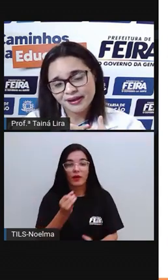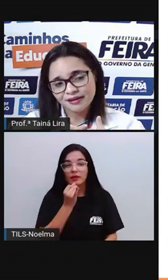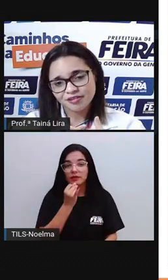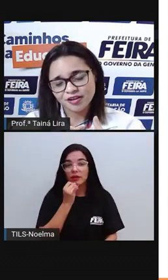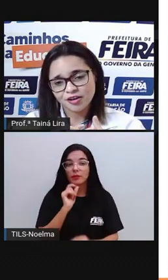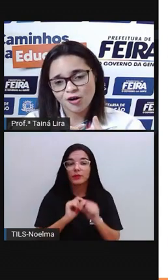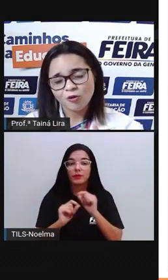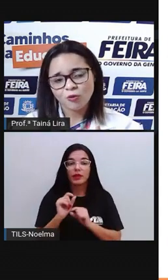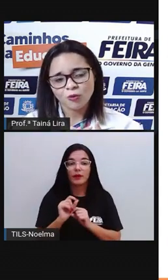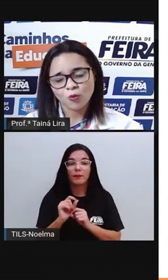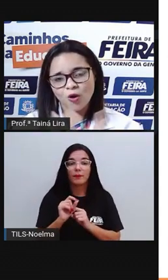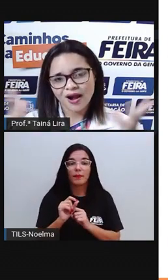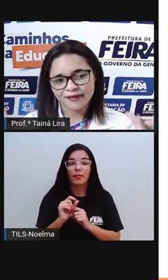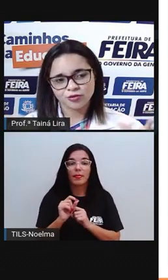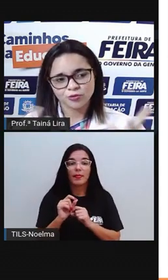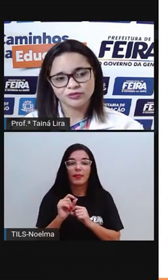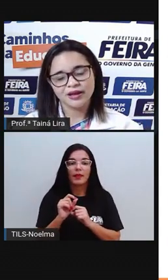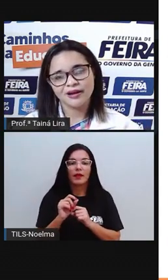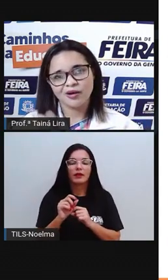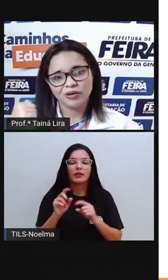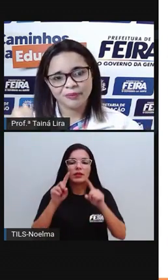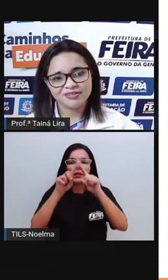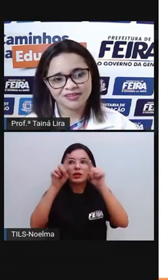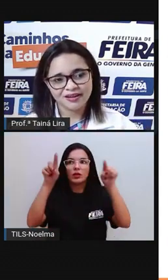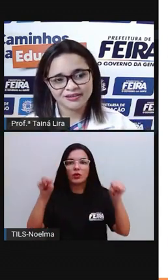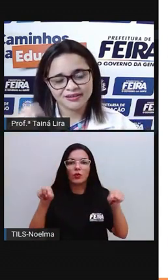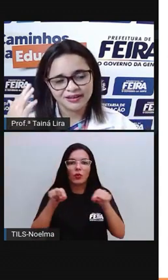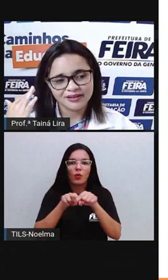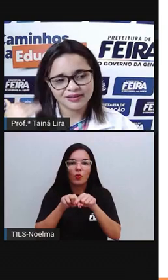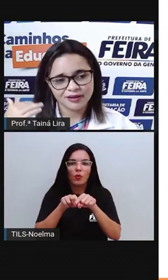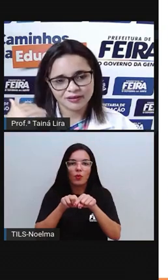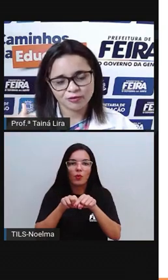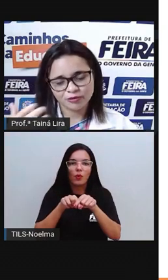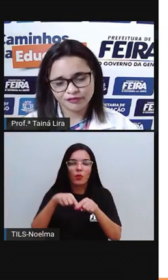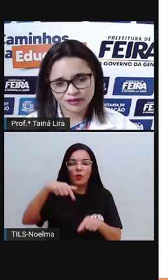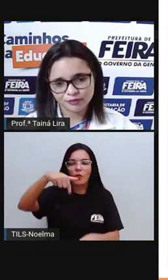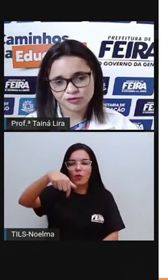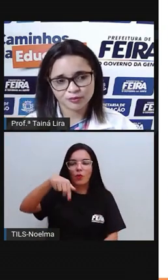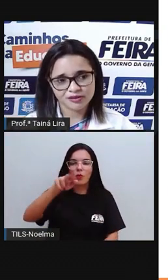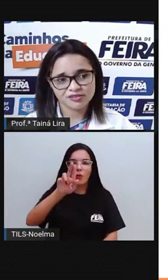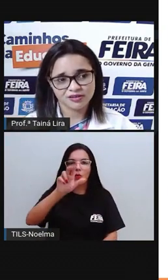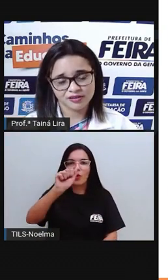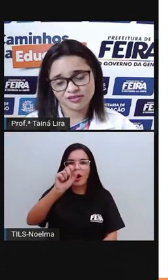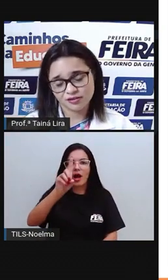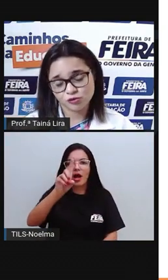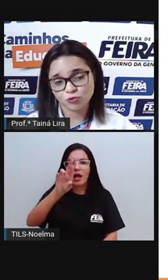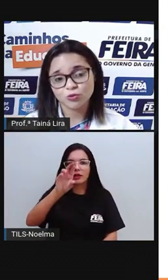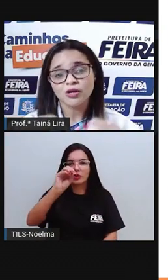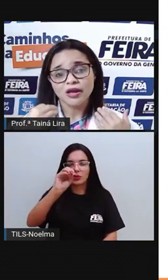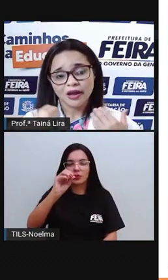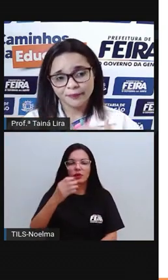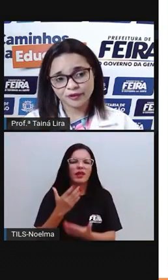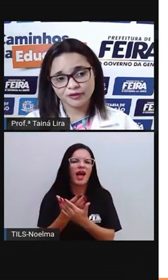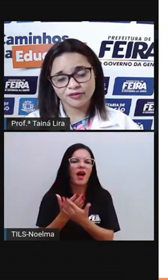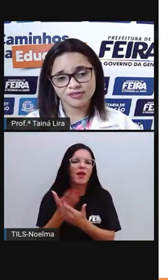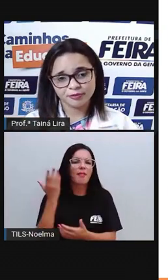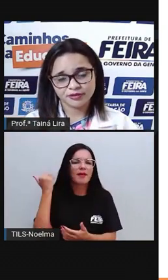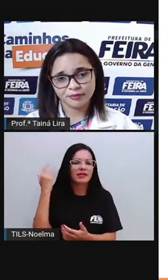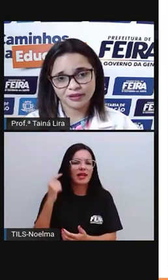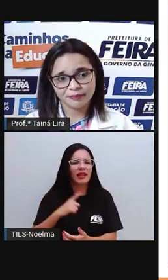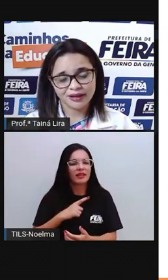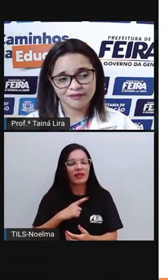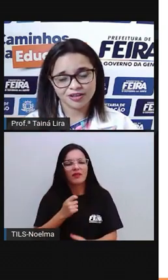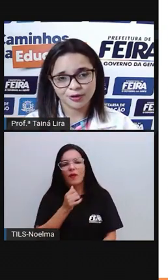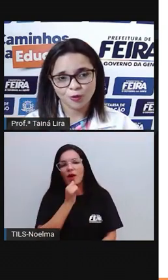é a palavra aí, quadro. Na aula passada, né, quando falamos sobre esse assunto, a Prodeu um